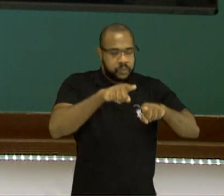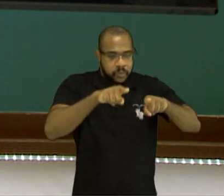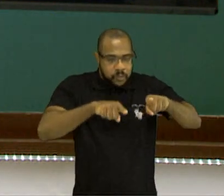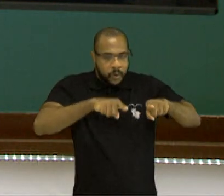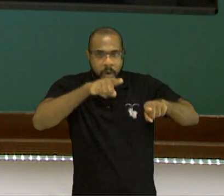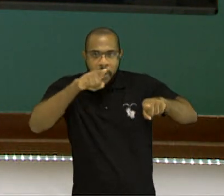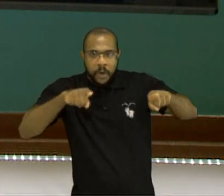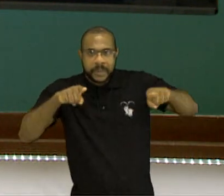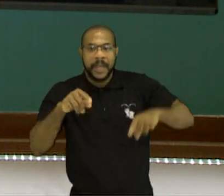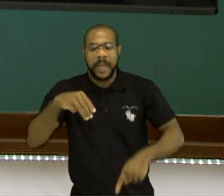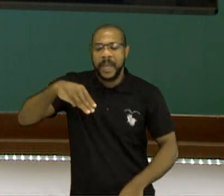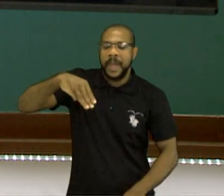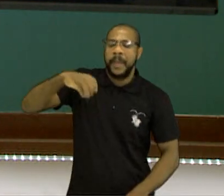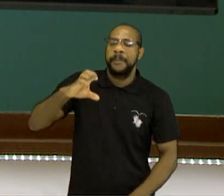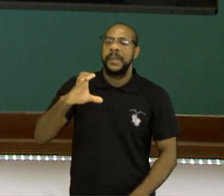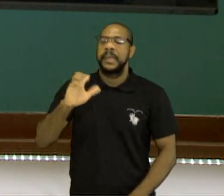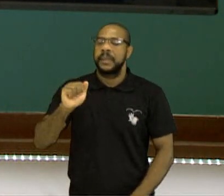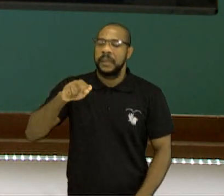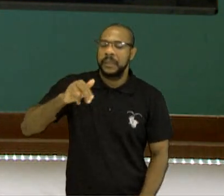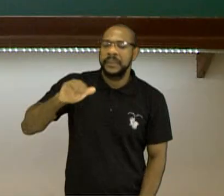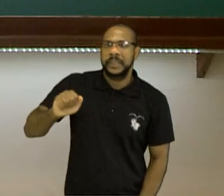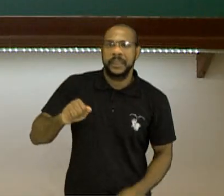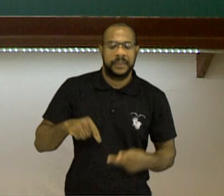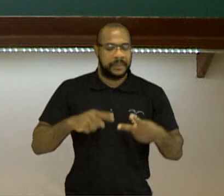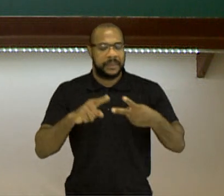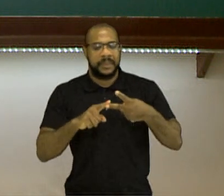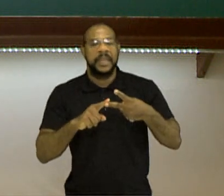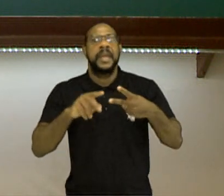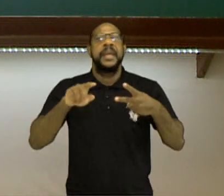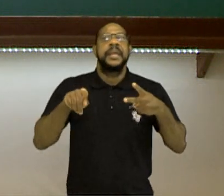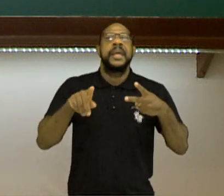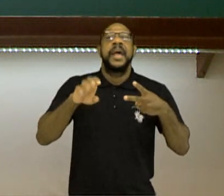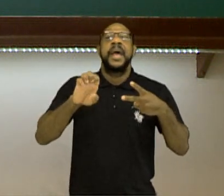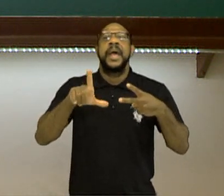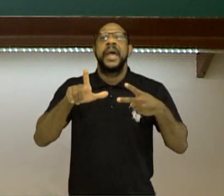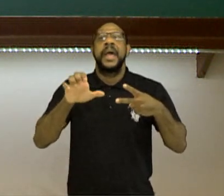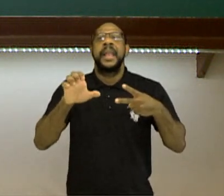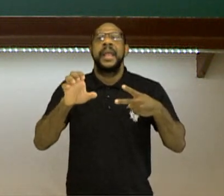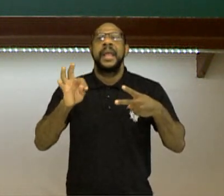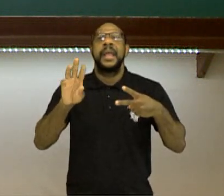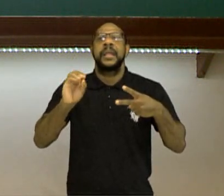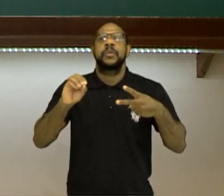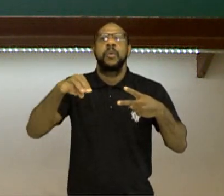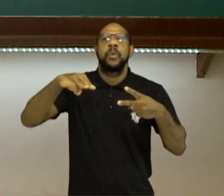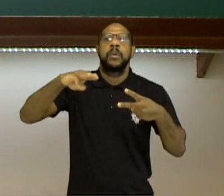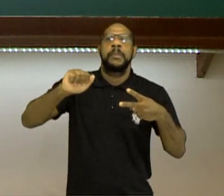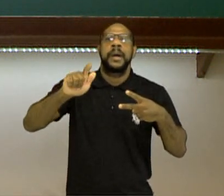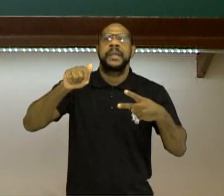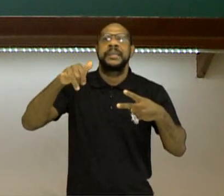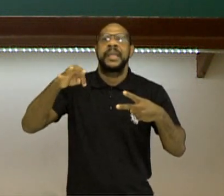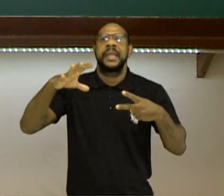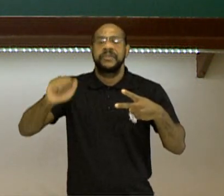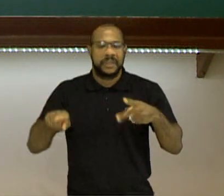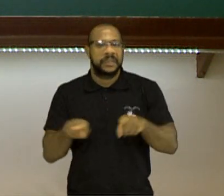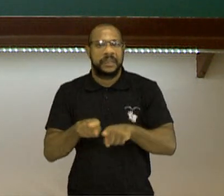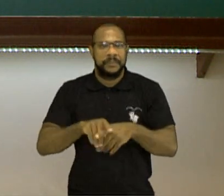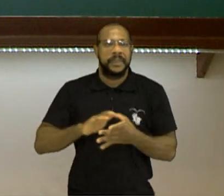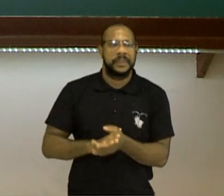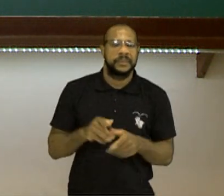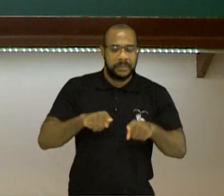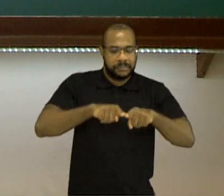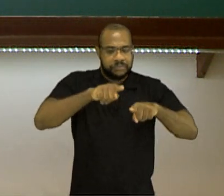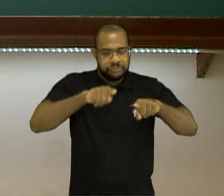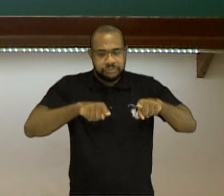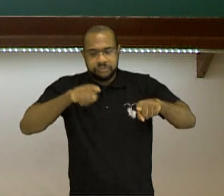eletromagnéticas. Porém, é muito importante entender que também tem as ondas gravitacionais, ondas em outros